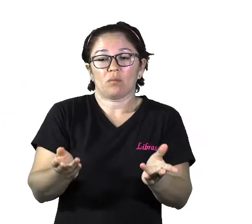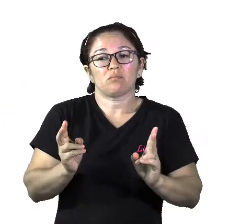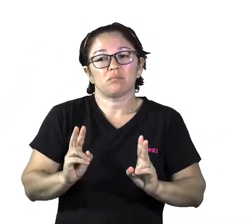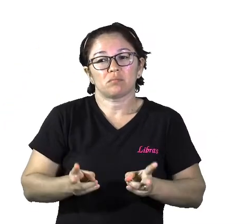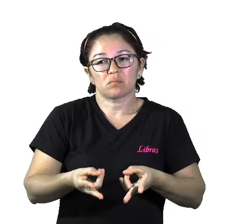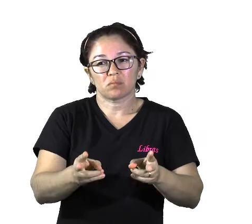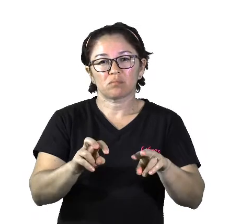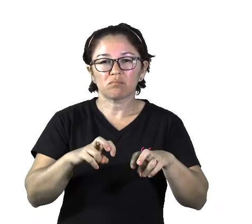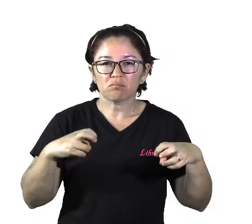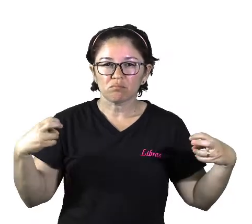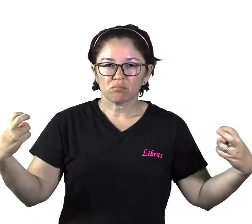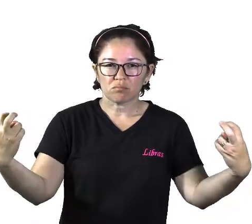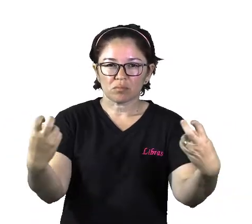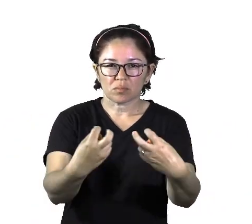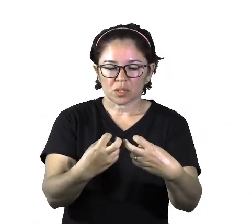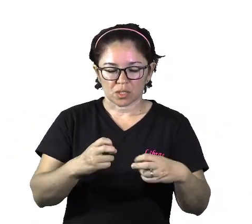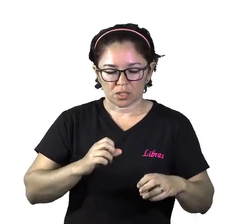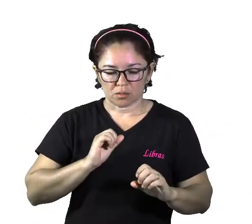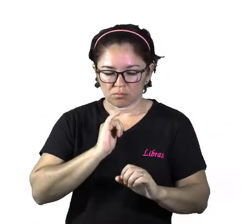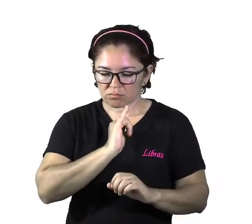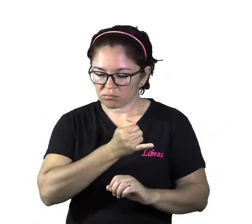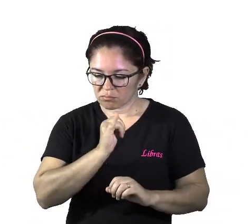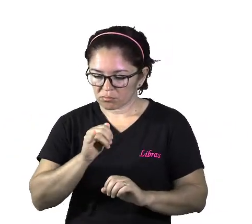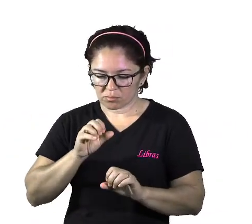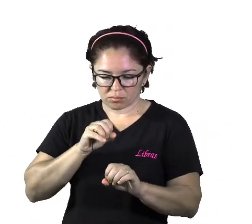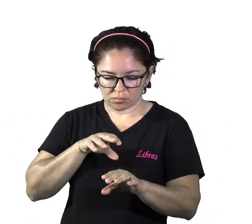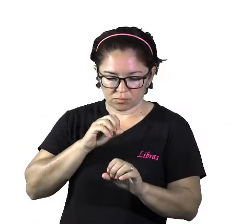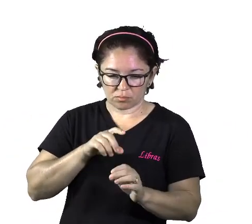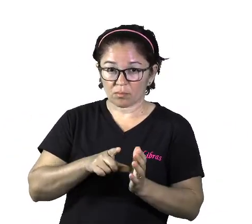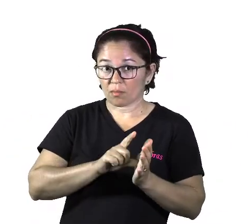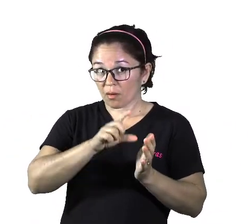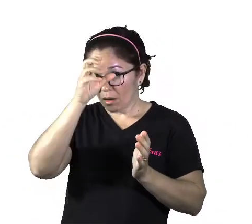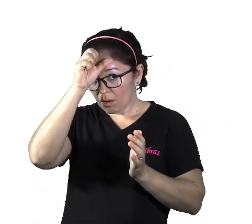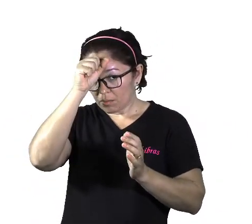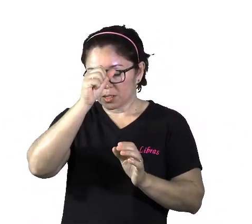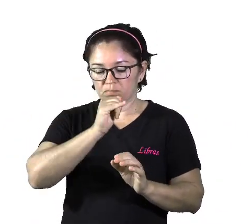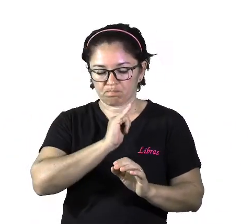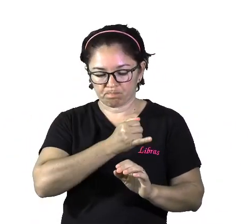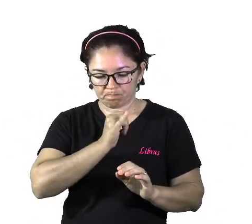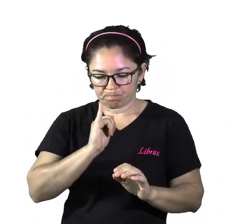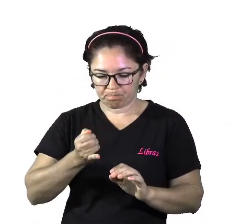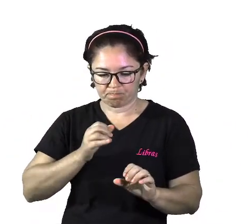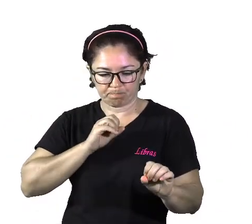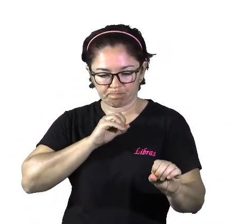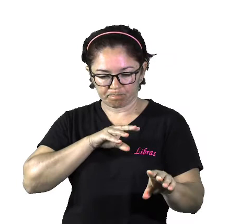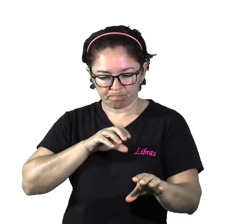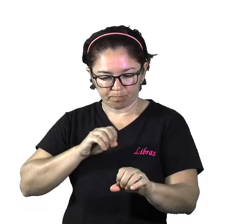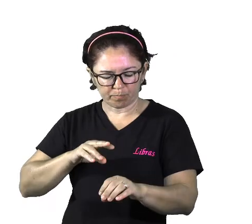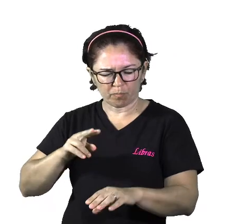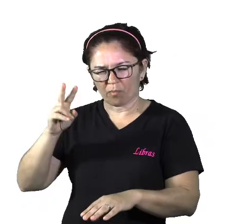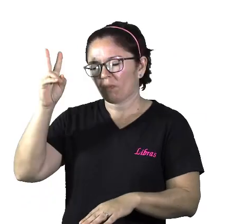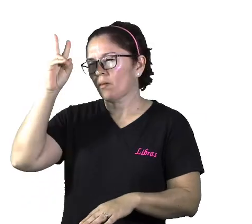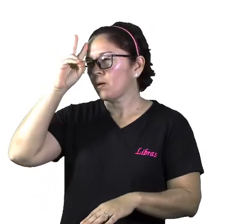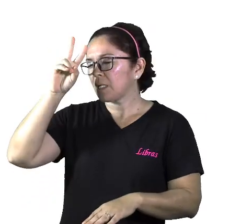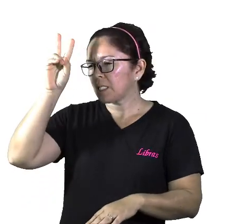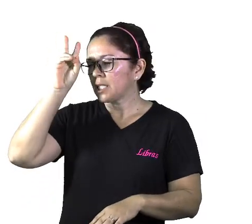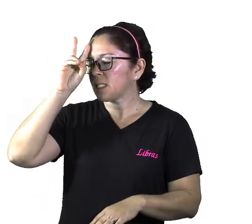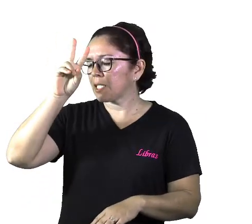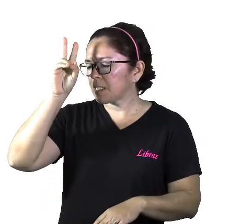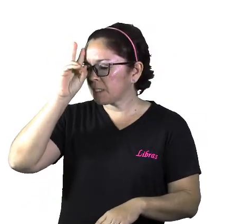maneiras de comunicar conhecimentos. E nelas, as memórias, elas são transmitidas por